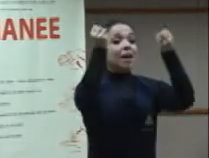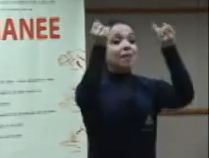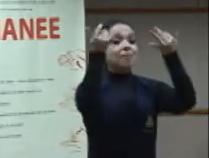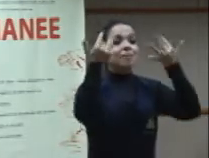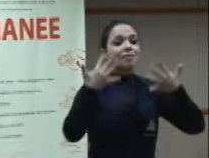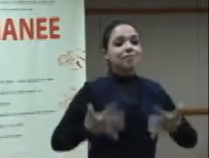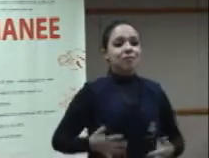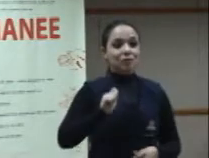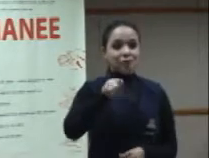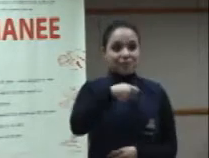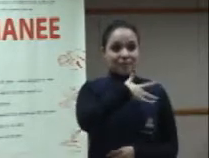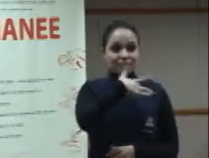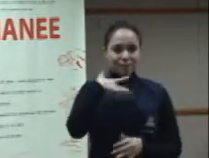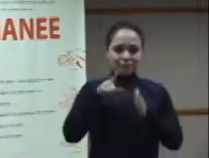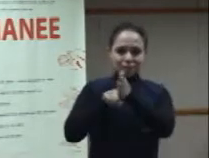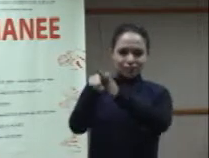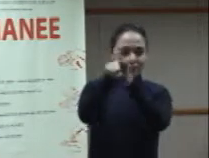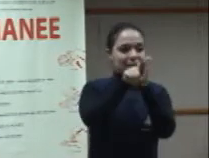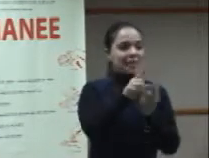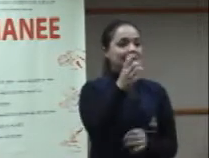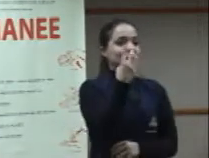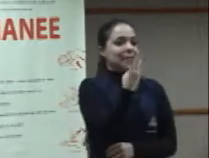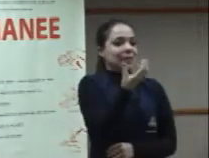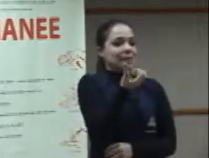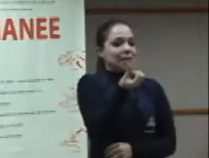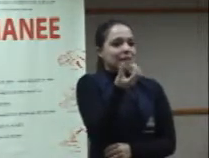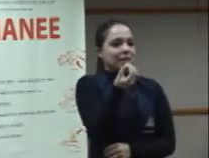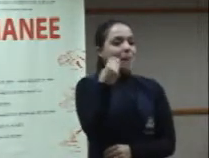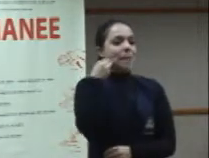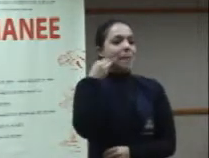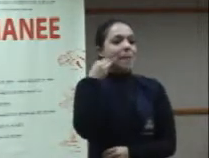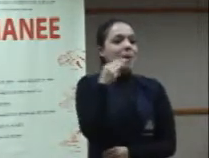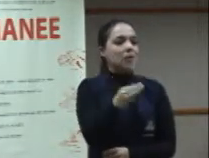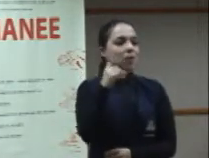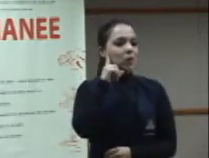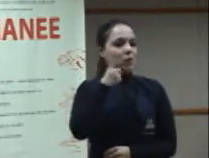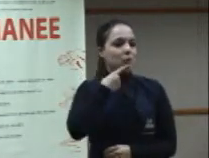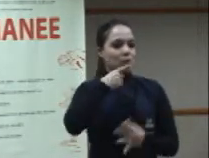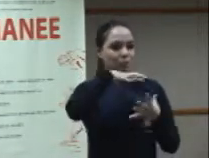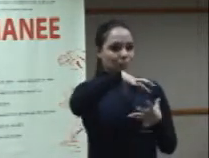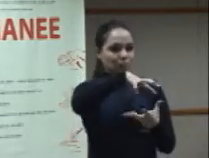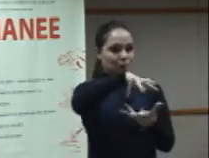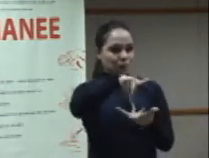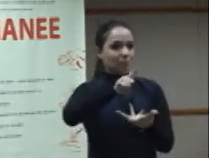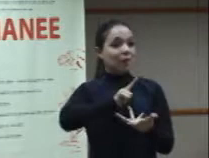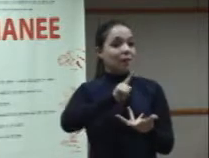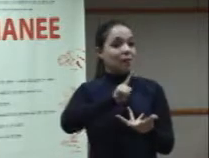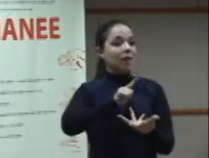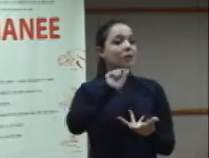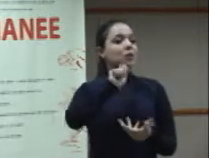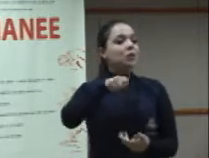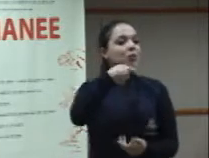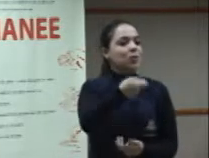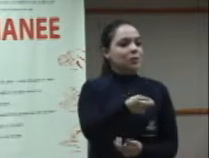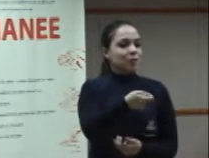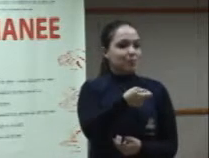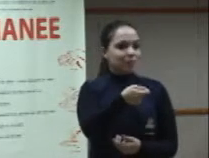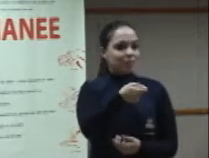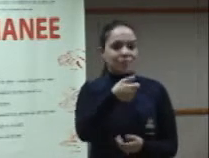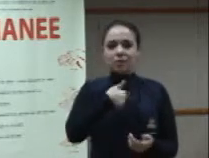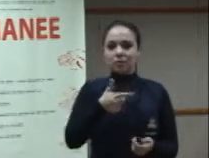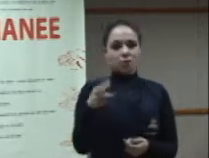torno de 360 milhões de surdos no mundo com perda auditiva